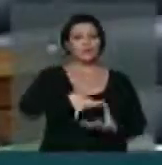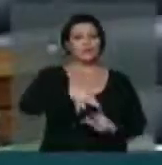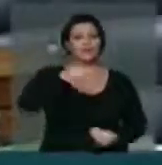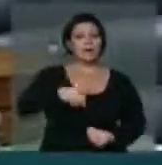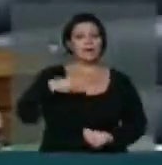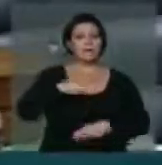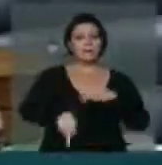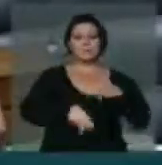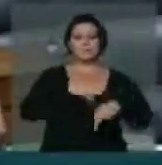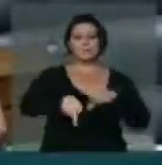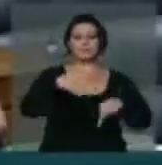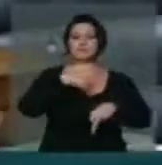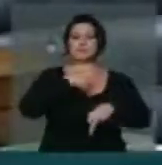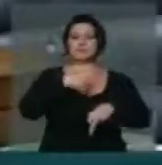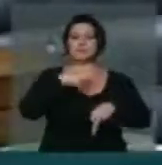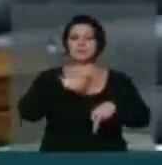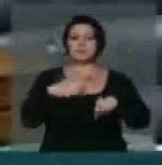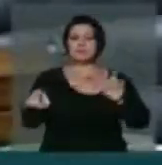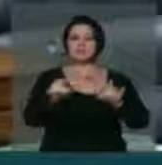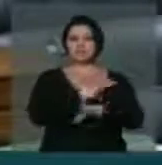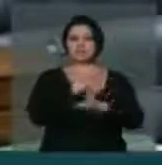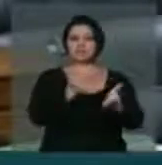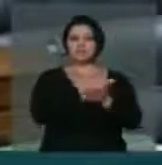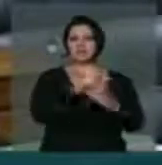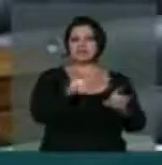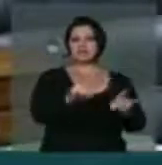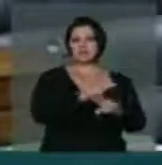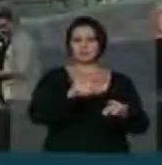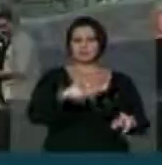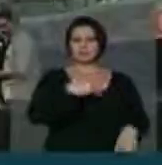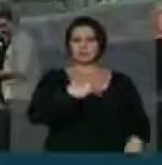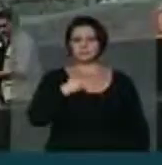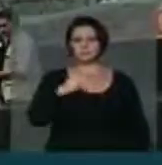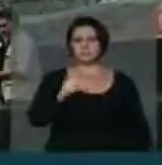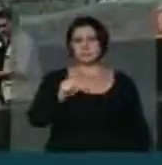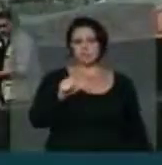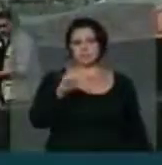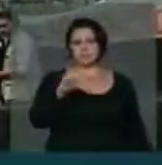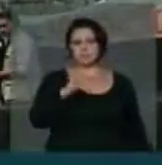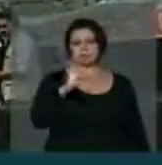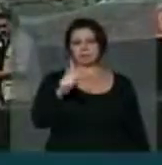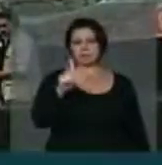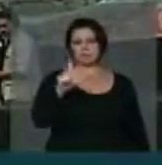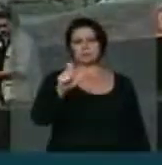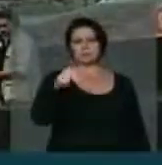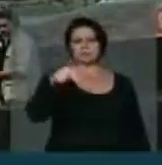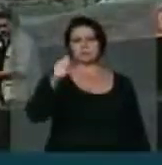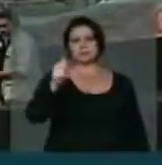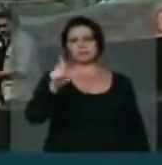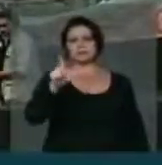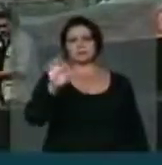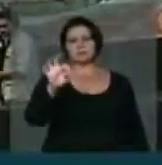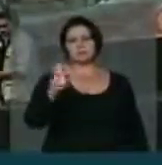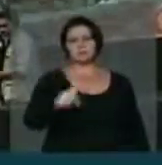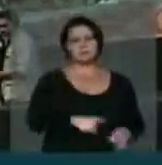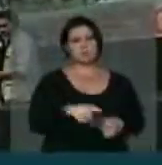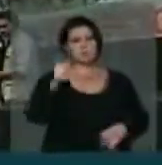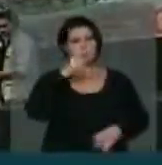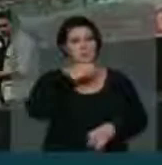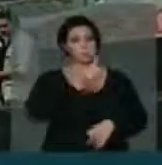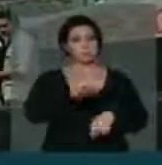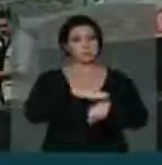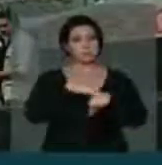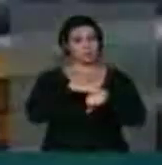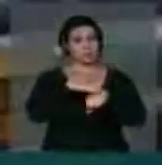Acabo de vir do Palácio do Planalto, onde conseguimos hoje a